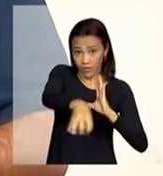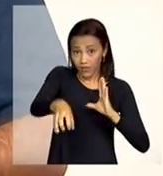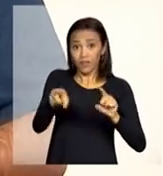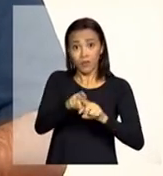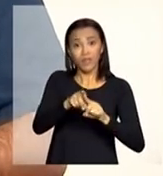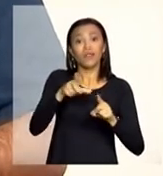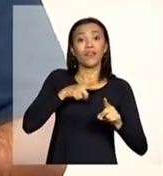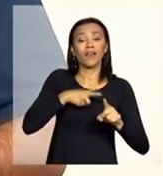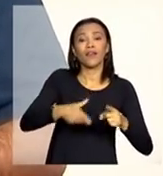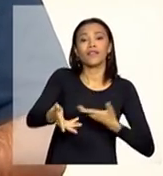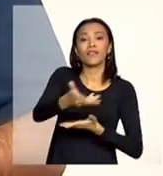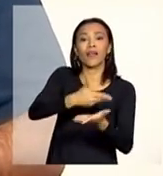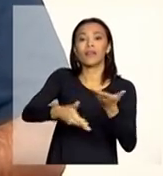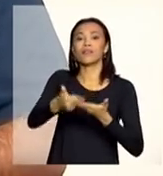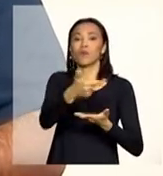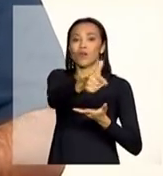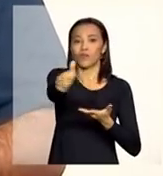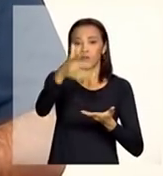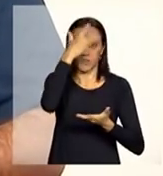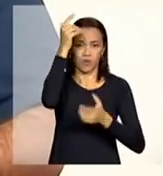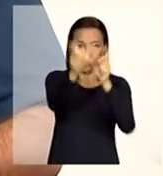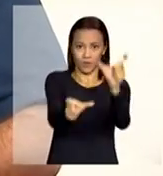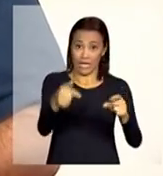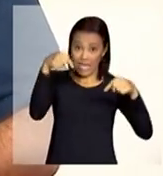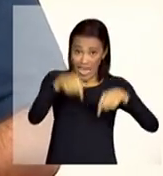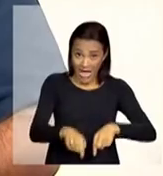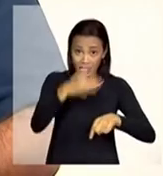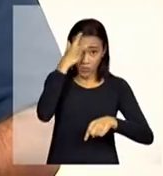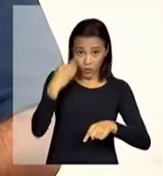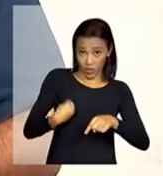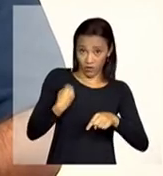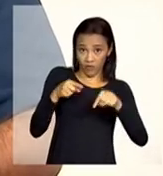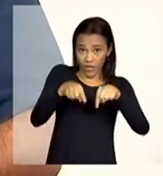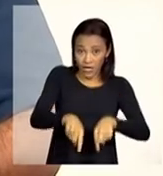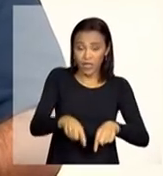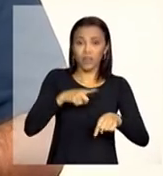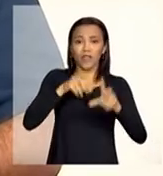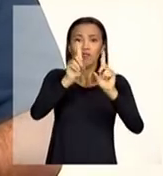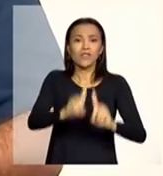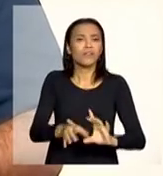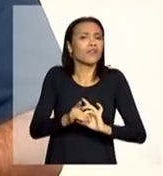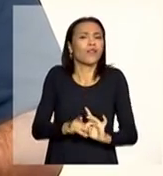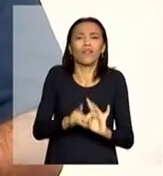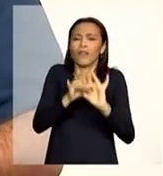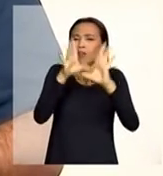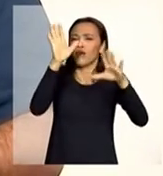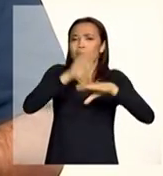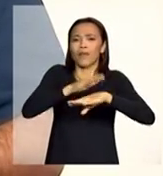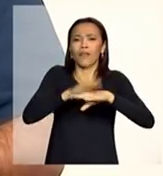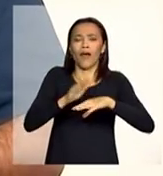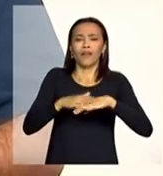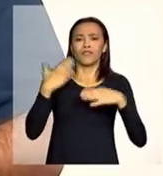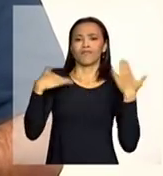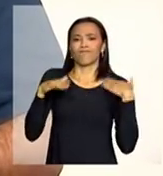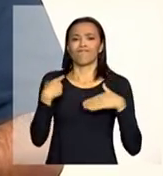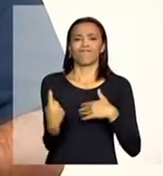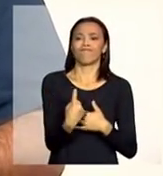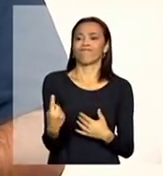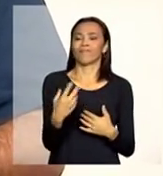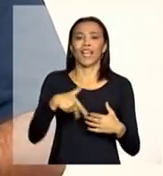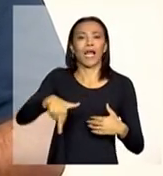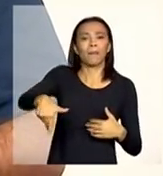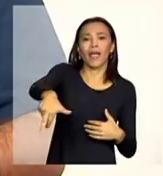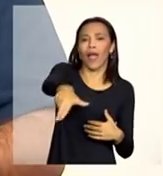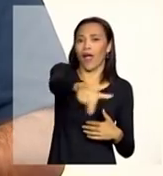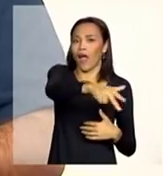com essas pessoas então que essas pessoas com deficiência possam sair dessa residência e caminhar livremente pela comunidade que possa ter acesso